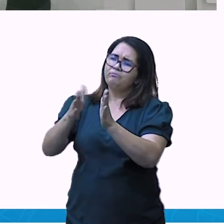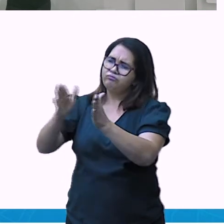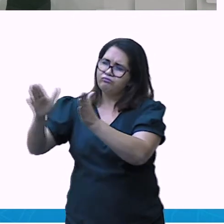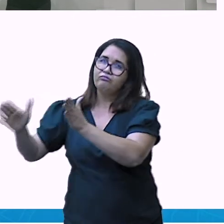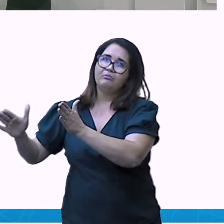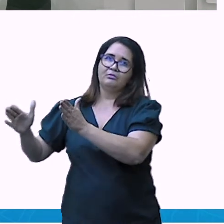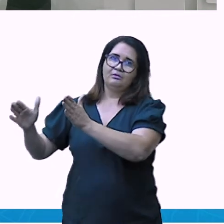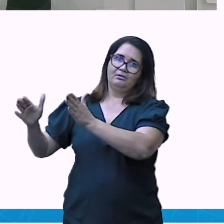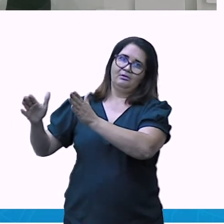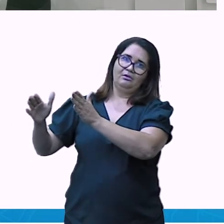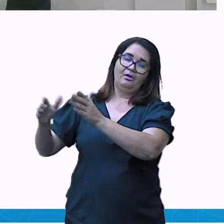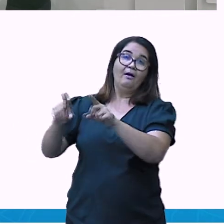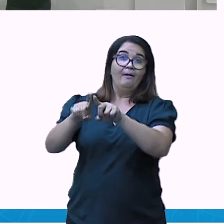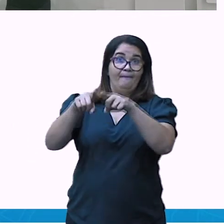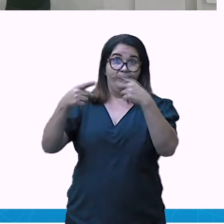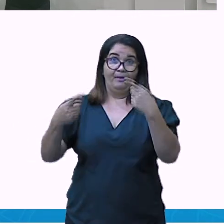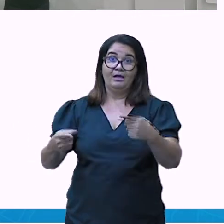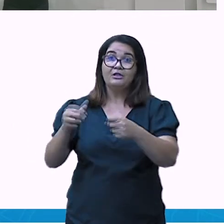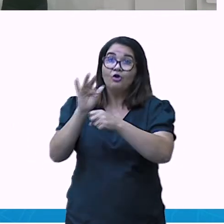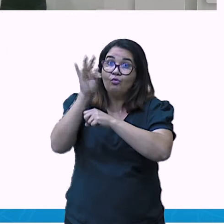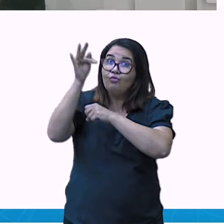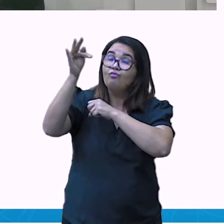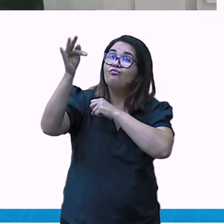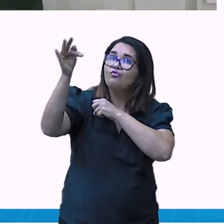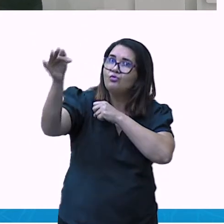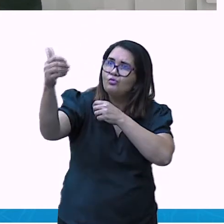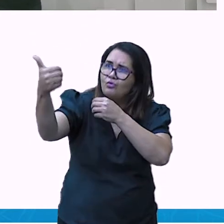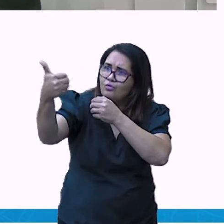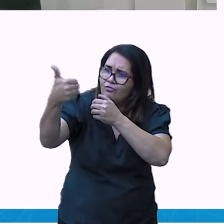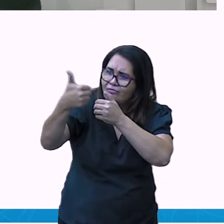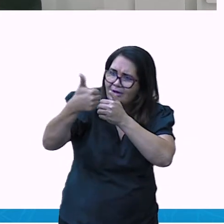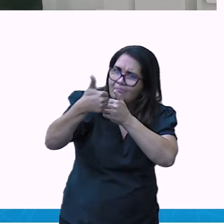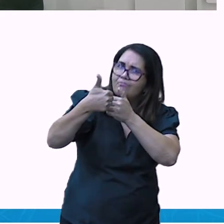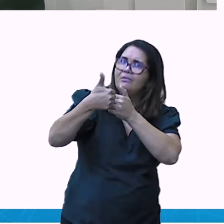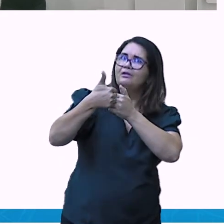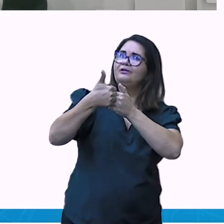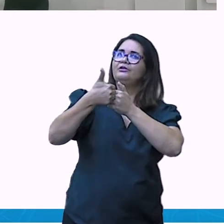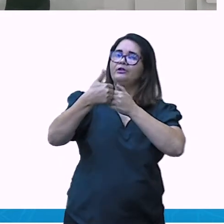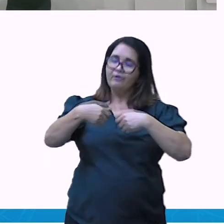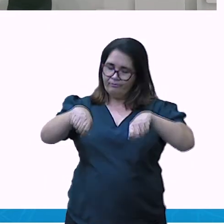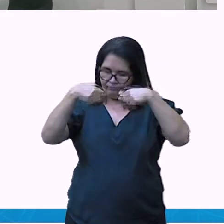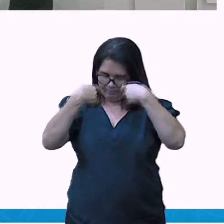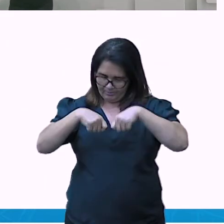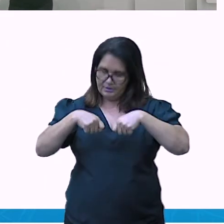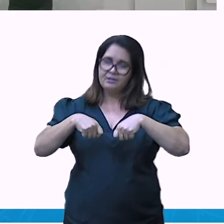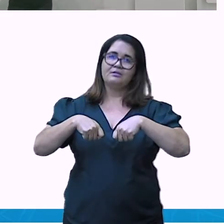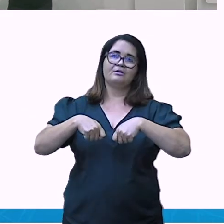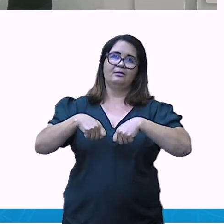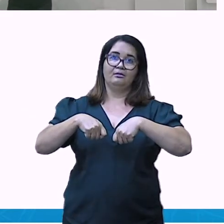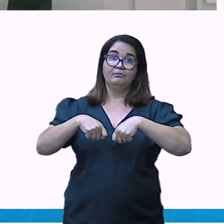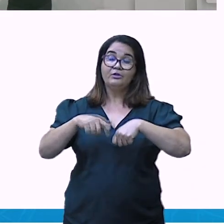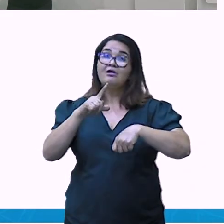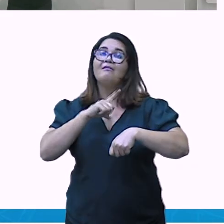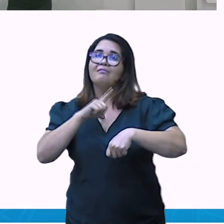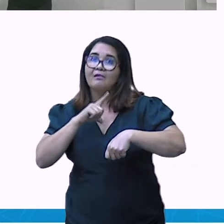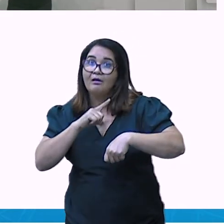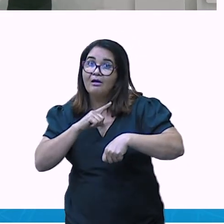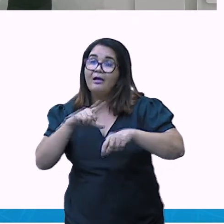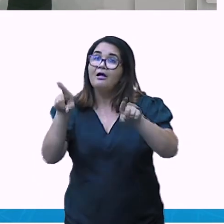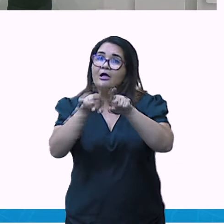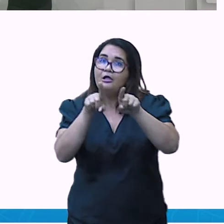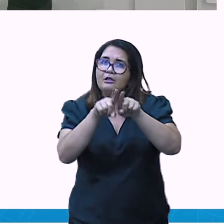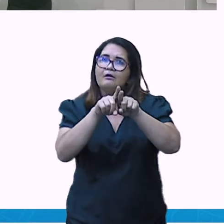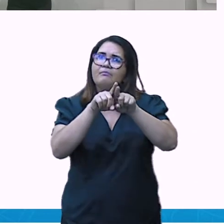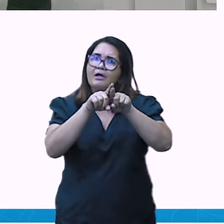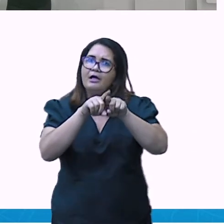tão distante. Então, logo, logo, né, daqui uns dias, você vai aí comprar um